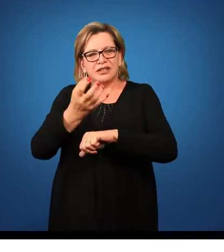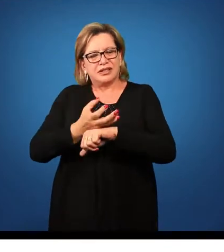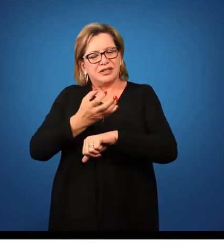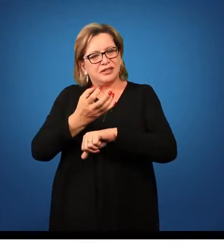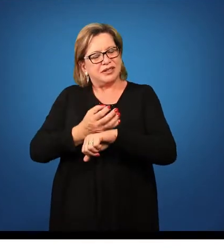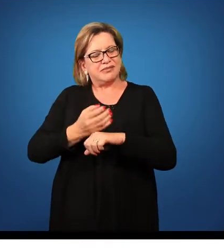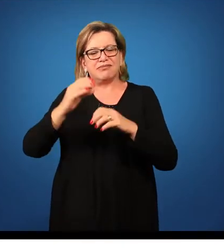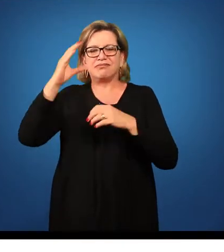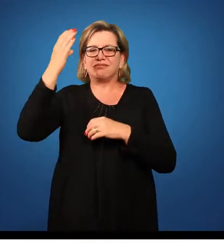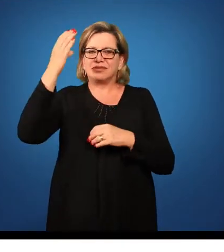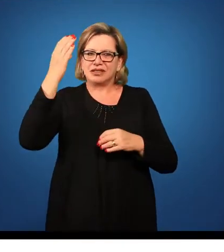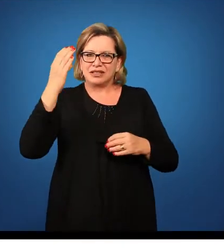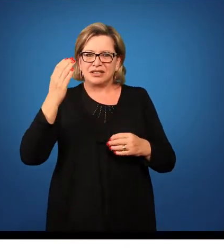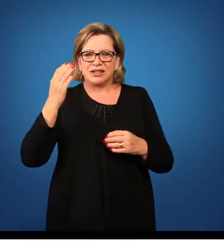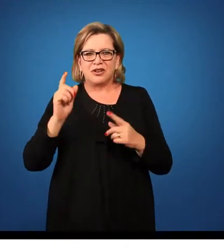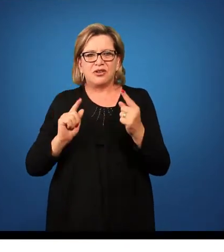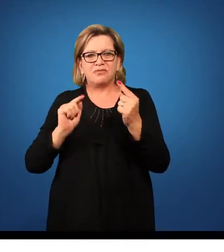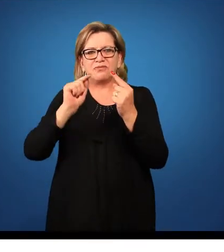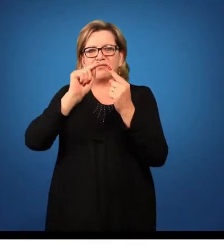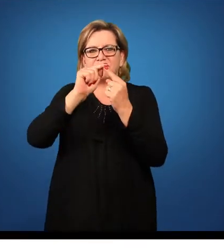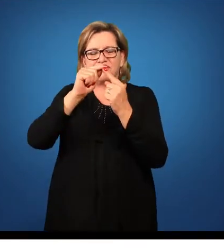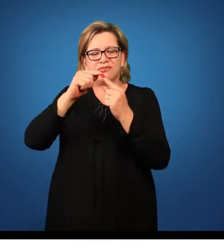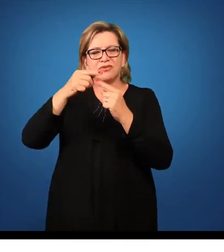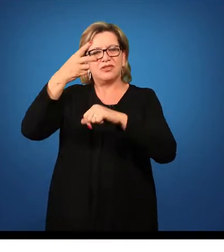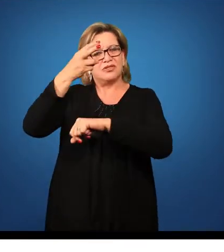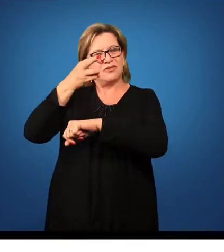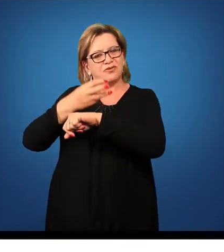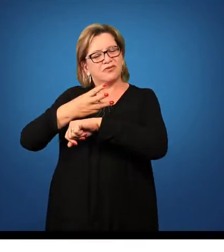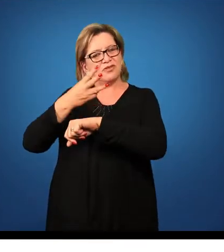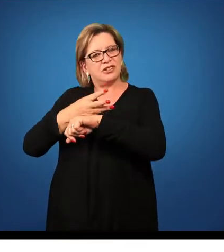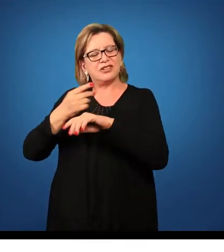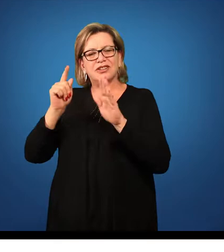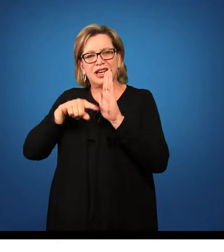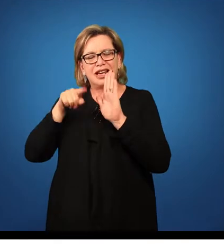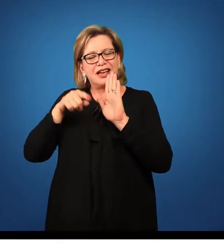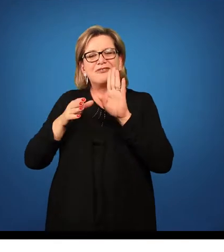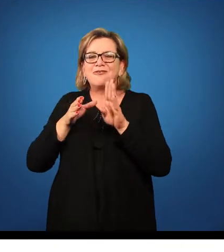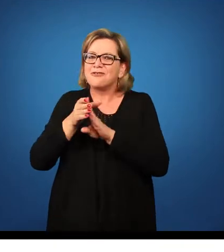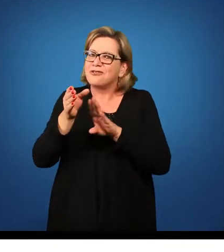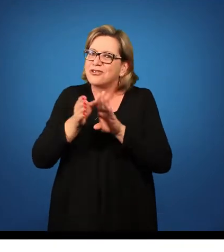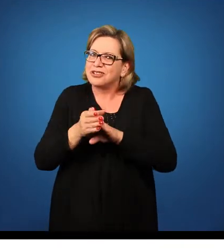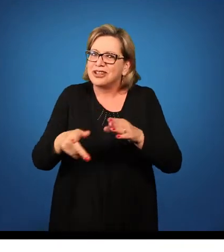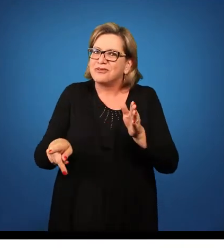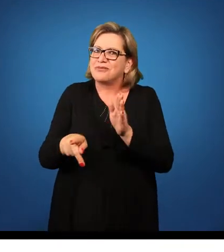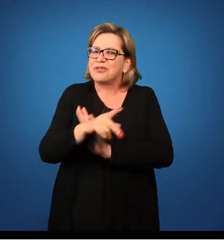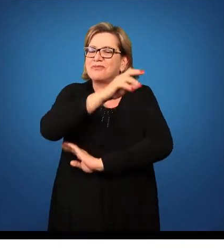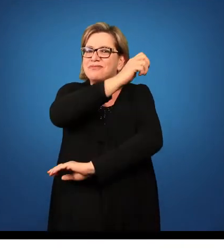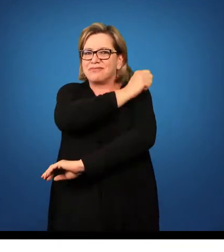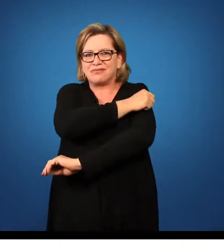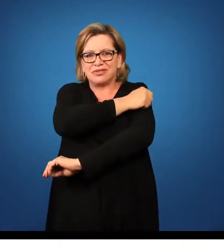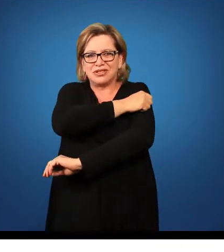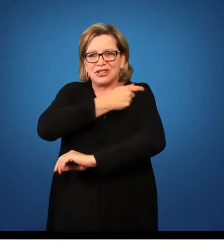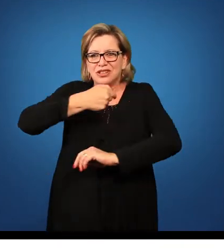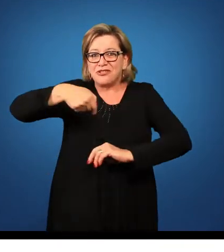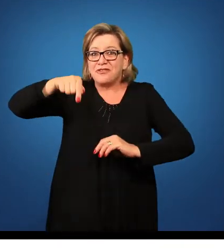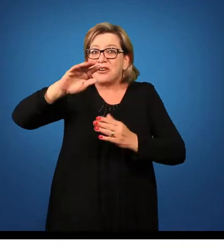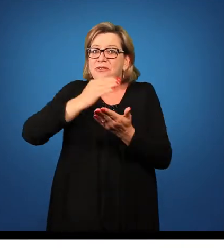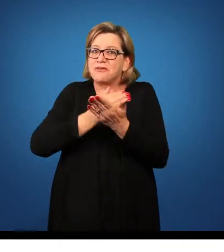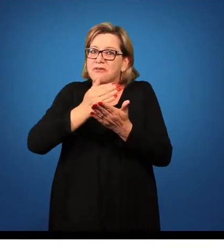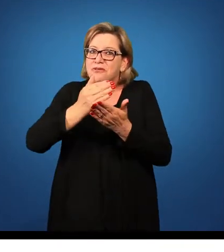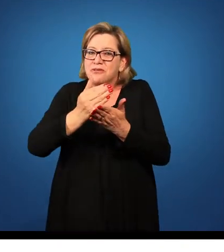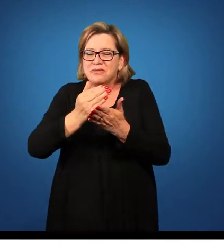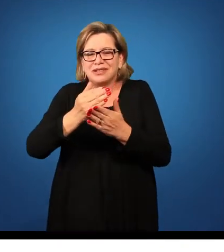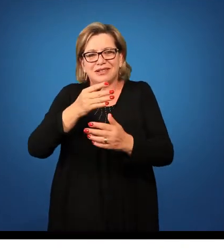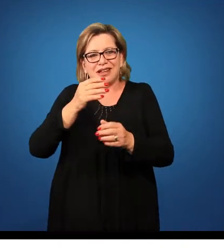Então o objetivo dessa videoaula é dar algumas dicas para os acadêmicos que vão iniciar o